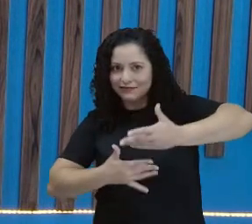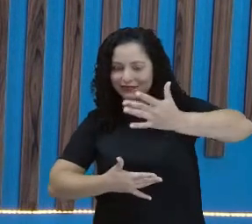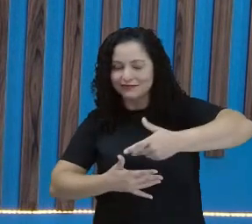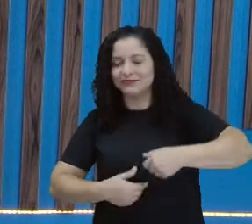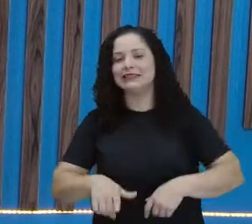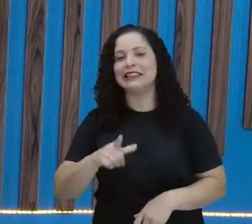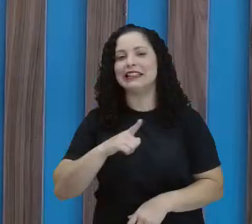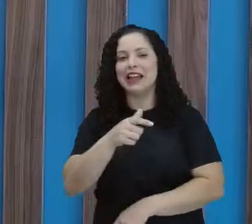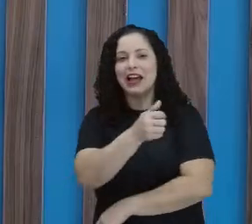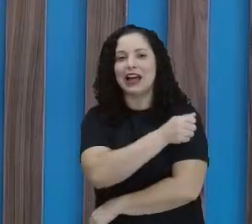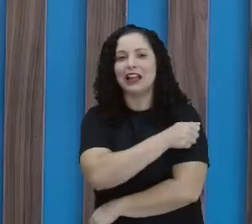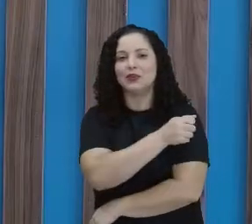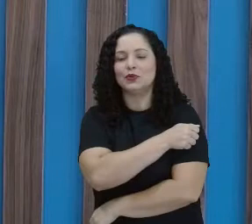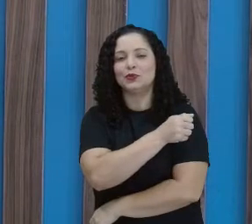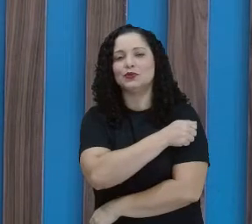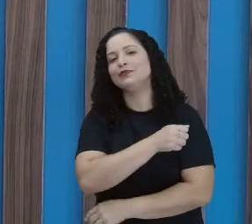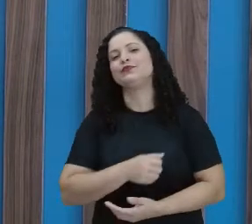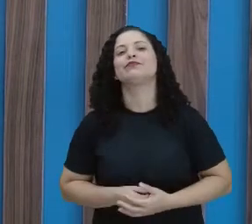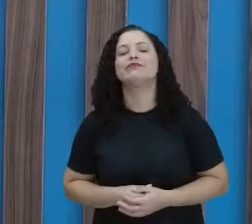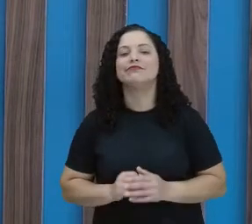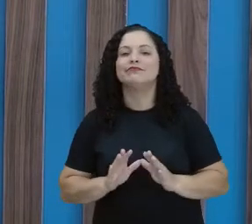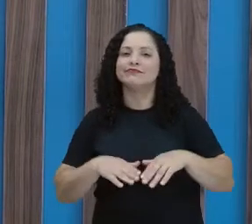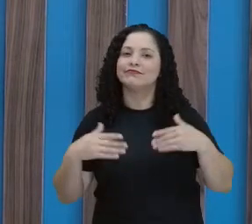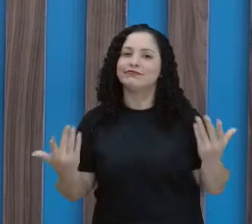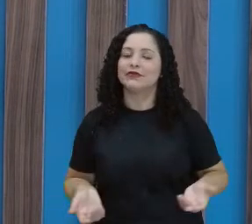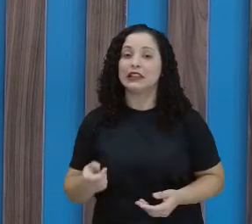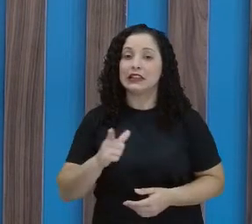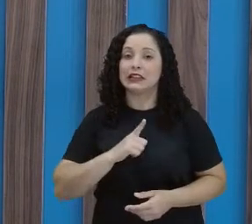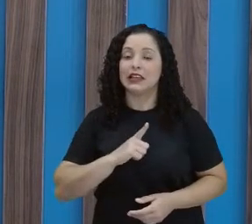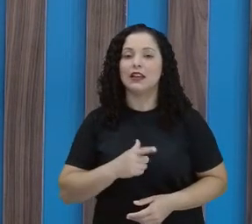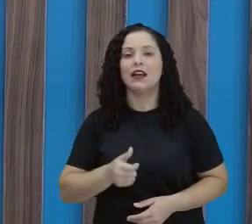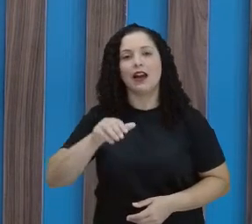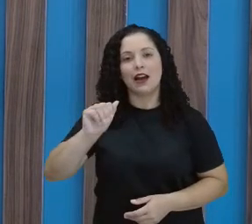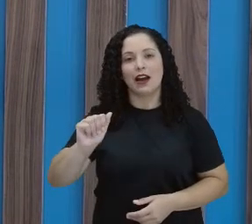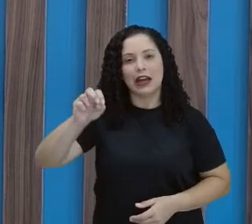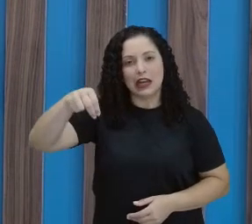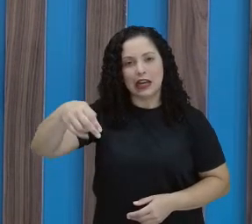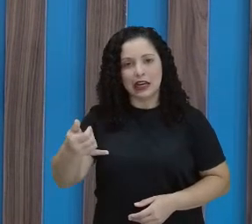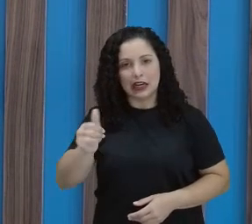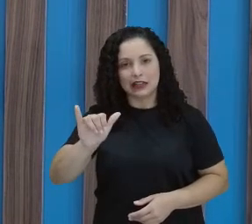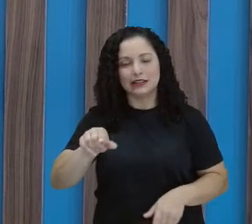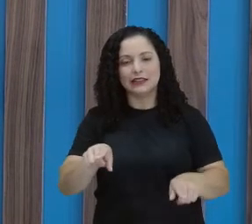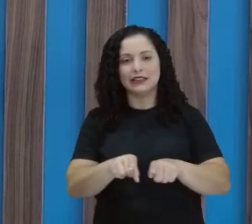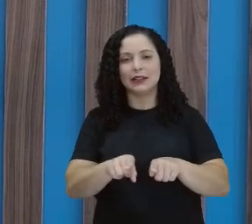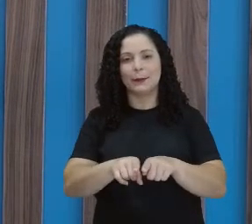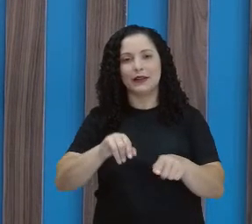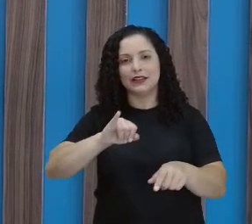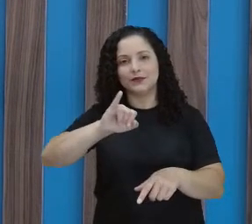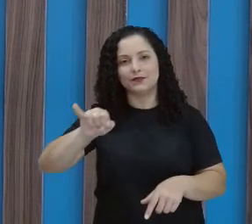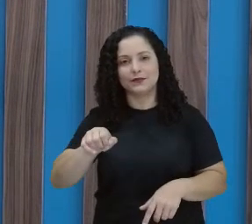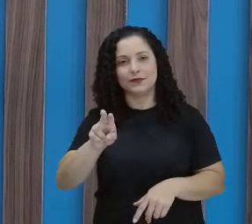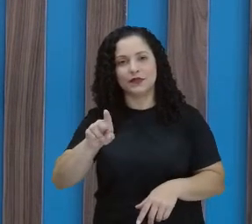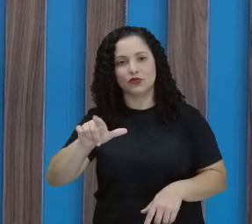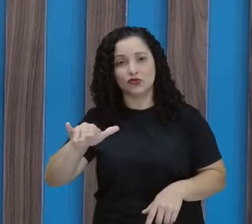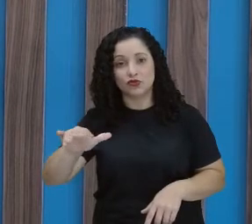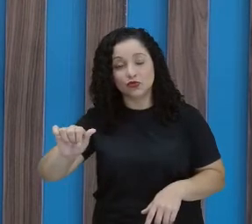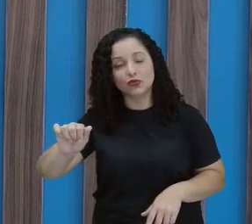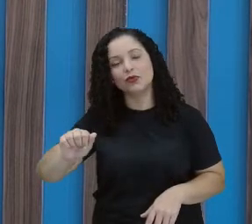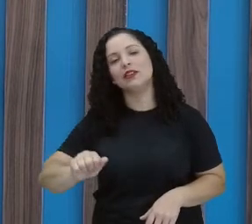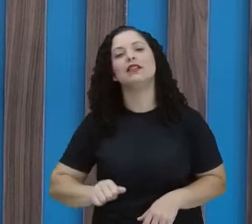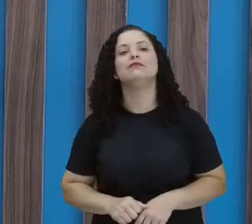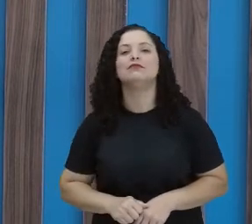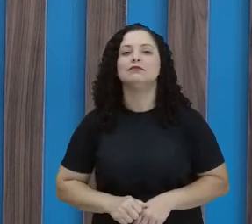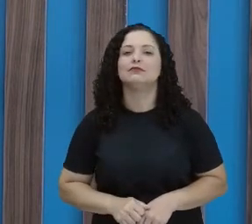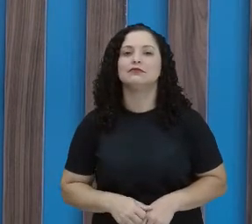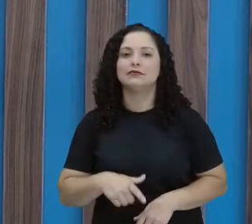chat. Então, professora Eliane está, Júlia também está. Olha aí, Júlia mandou agora uma